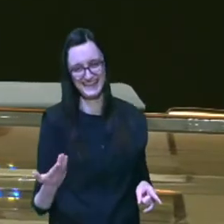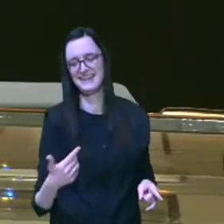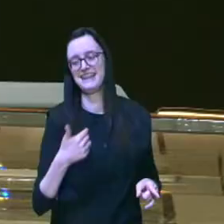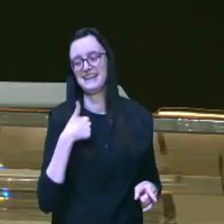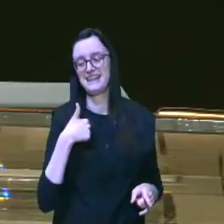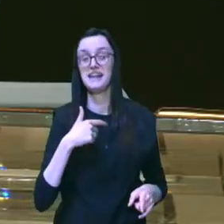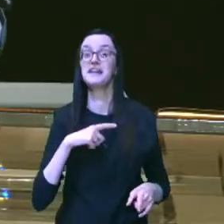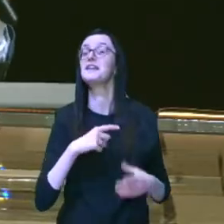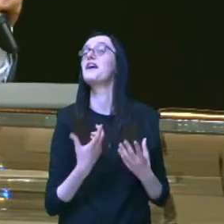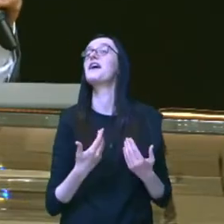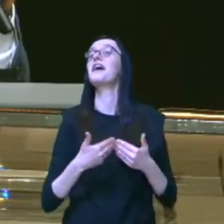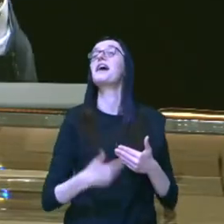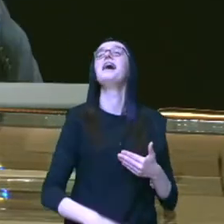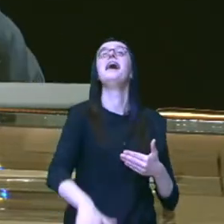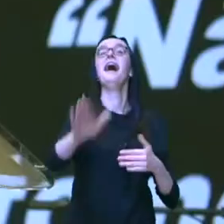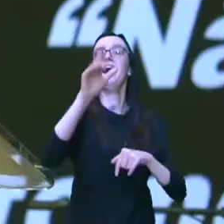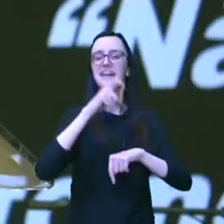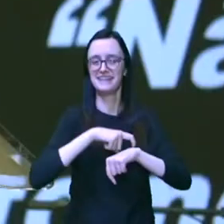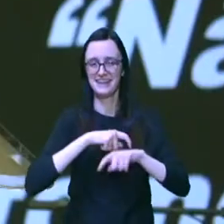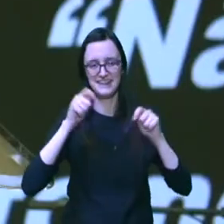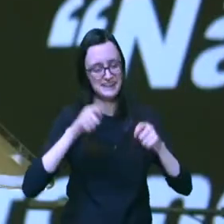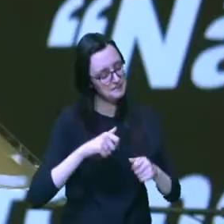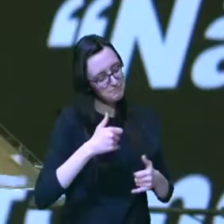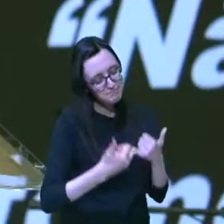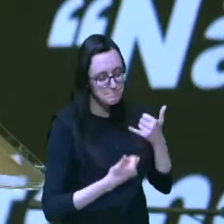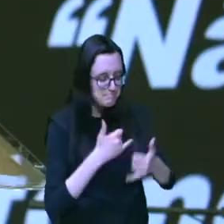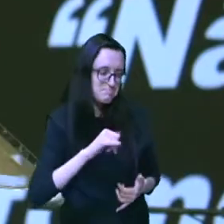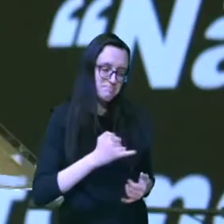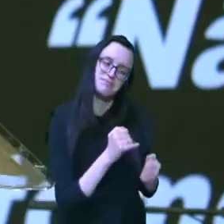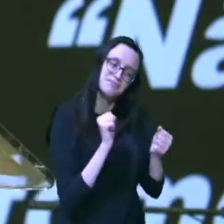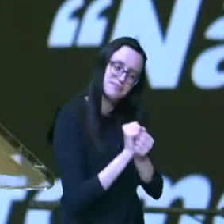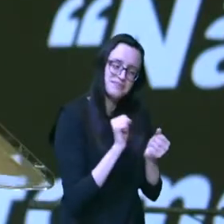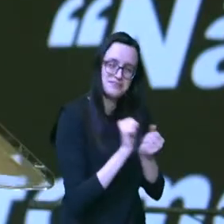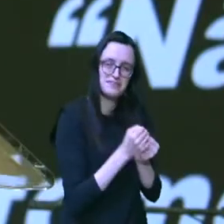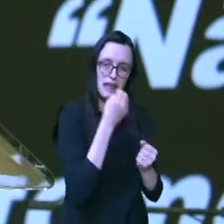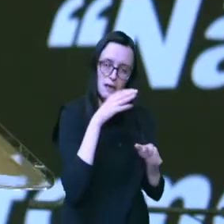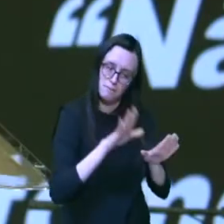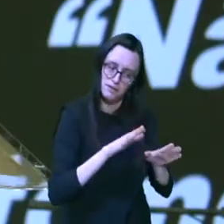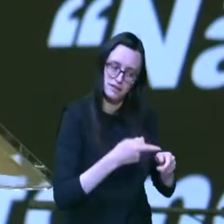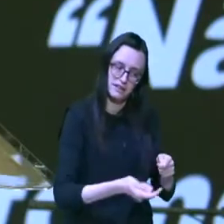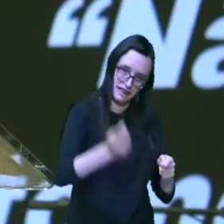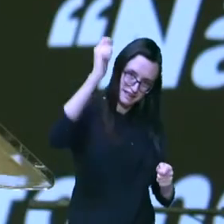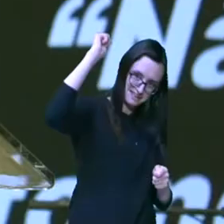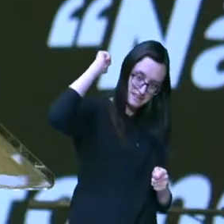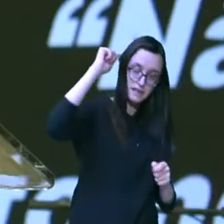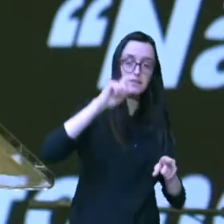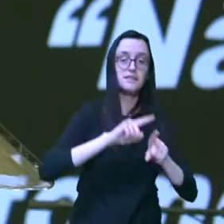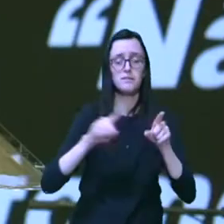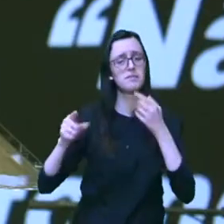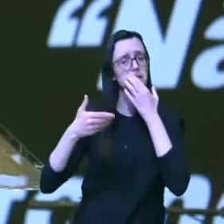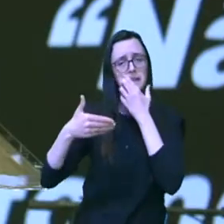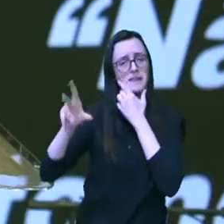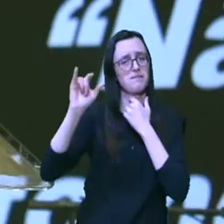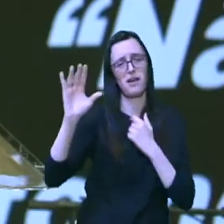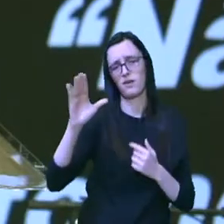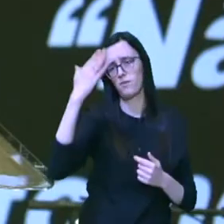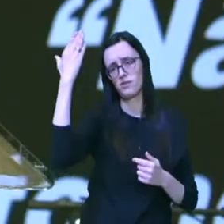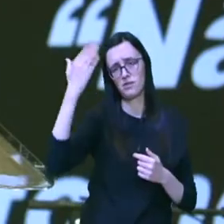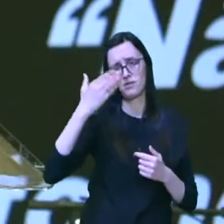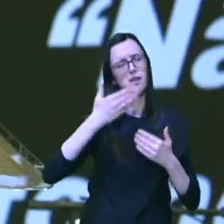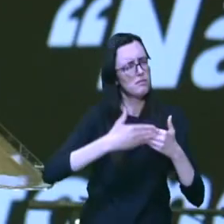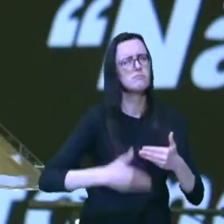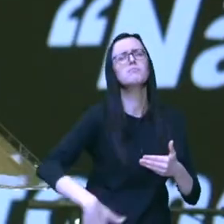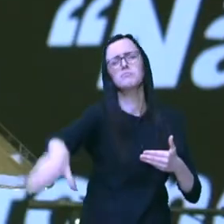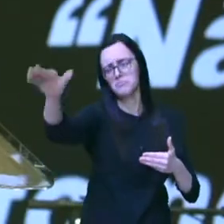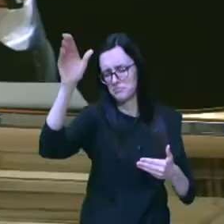a Silmara temos bastante tempo para desfrutarmos dela na nossa aljava ainda mas isso vai acontecer daqui muito tempo